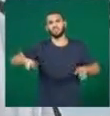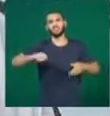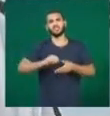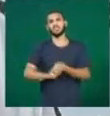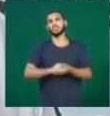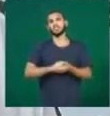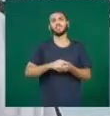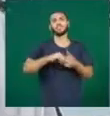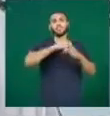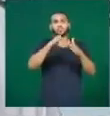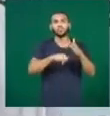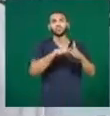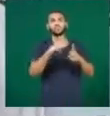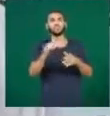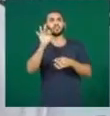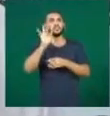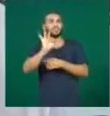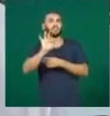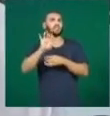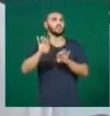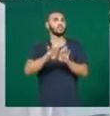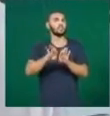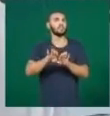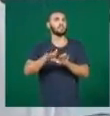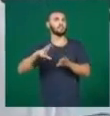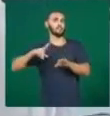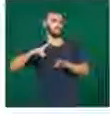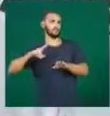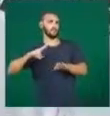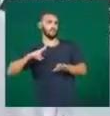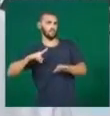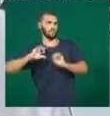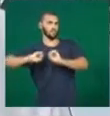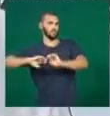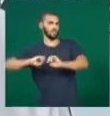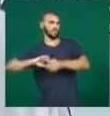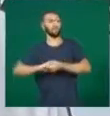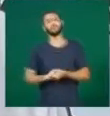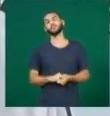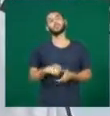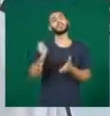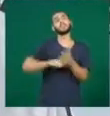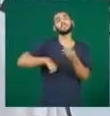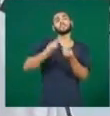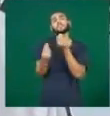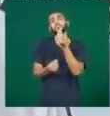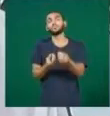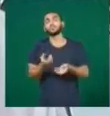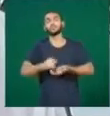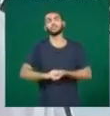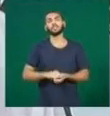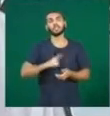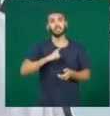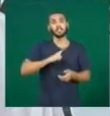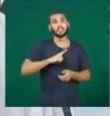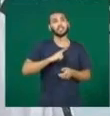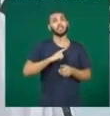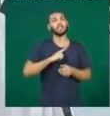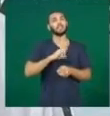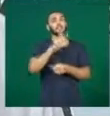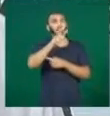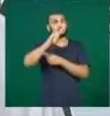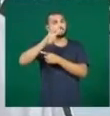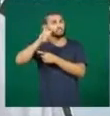instituições federais e também privadas de ensino. Para se inscrever, como é possível? Através do